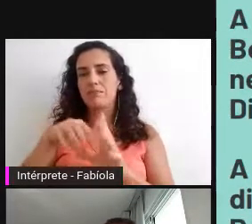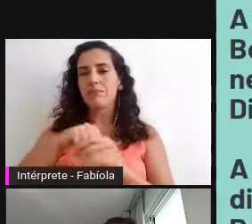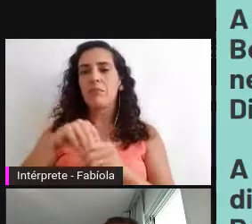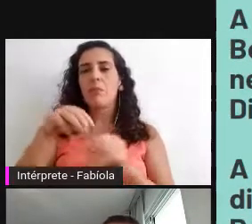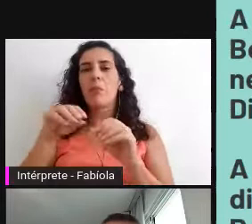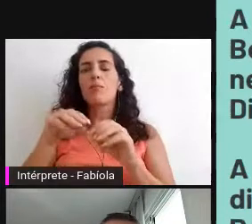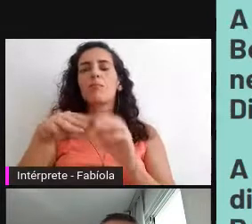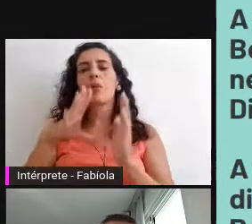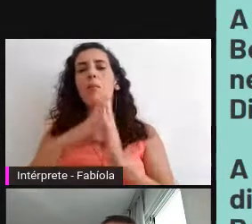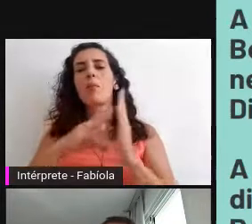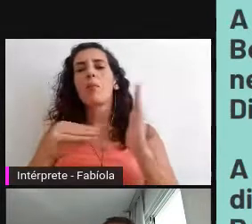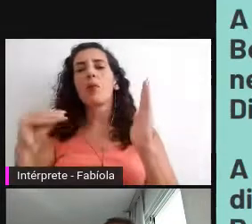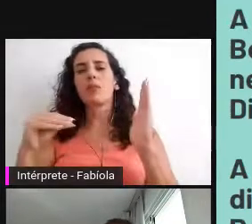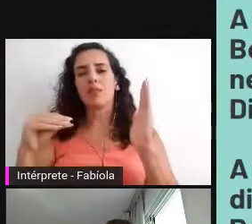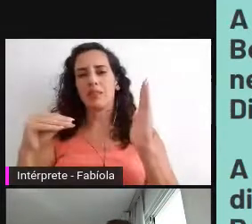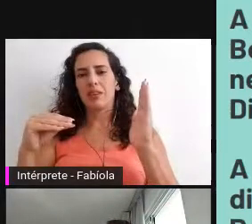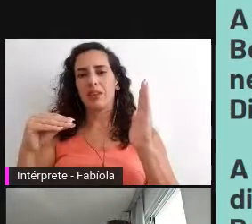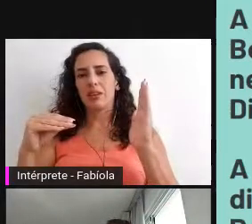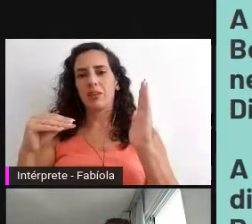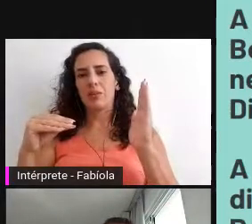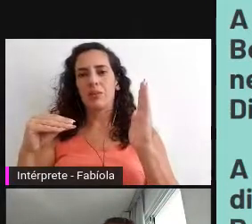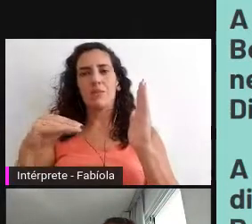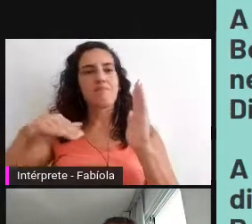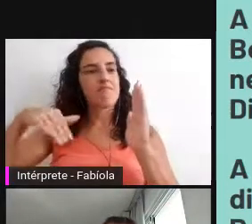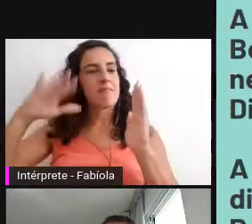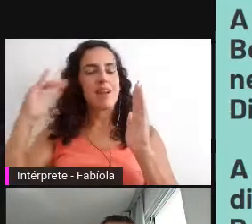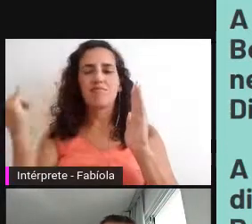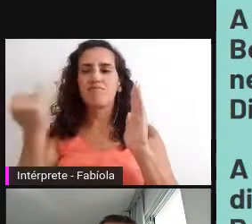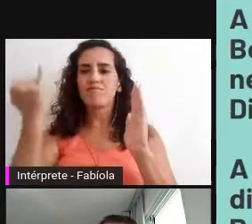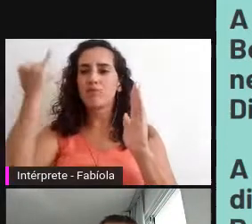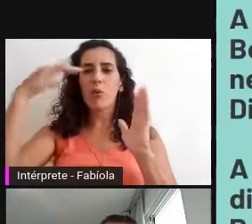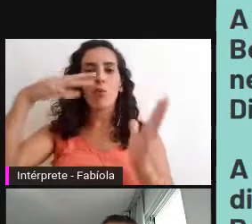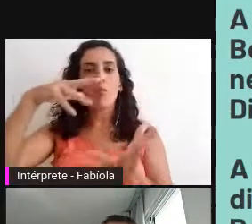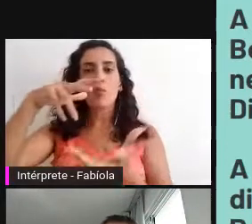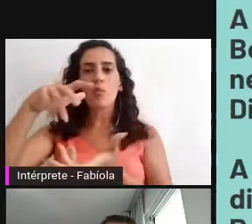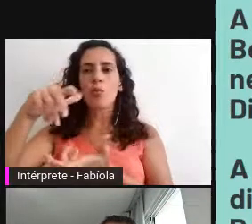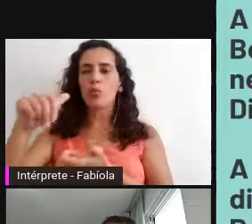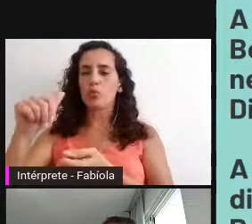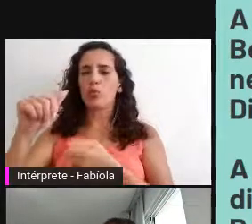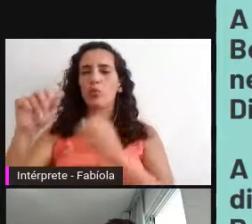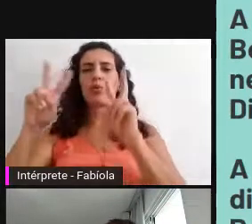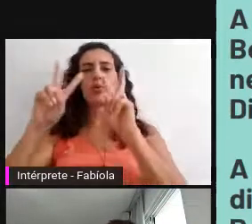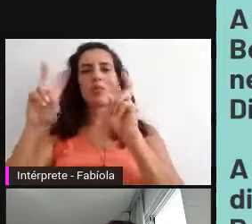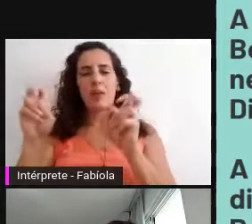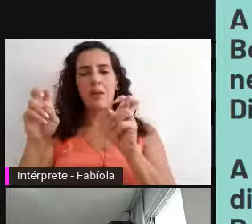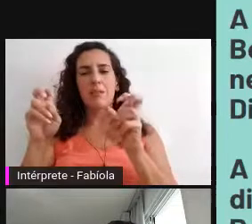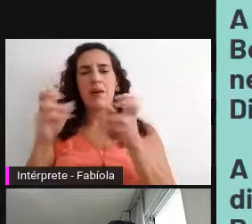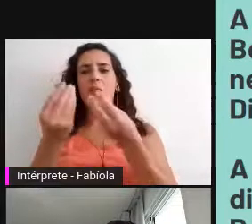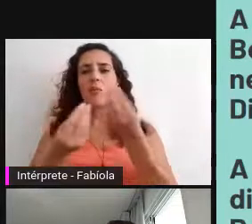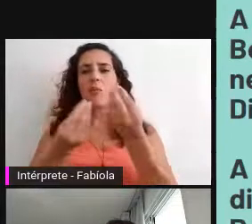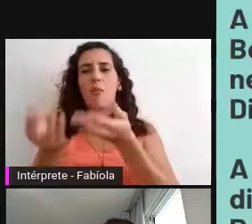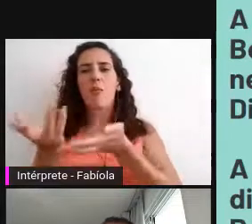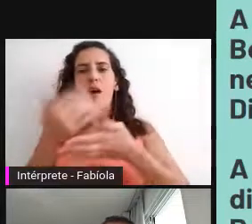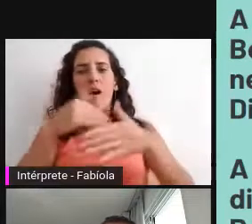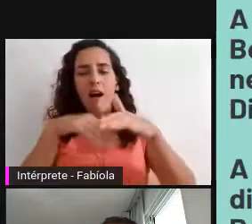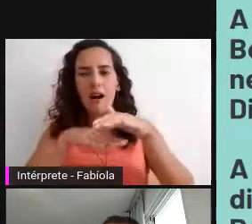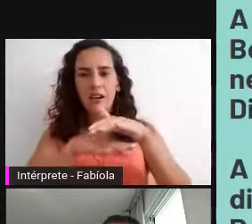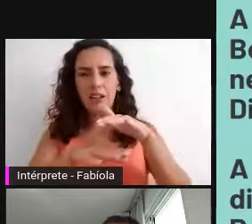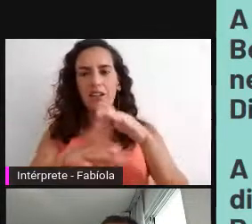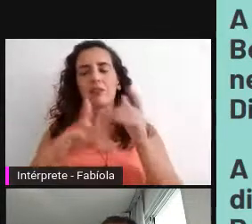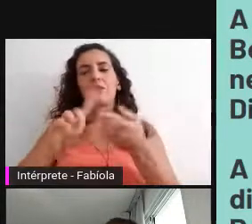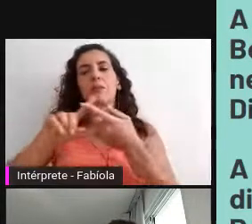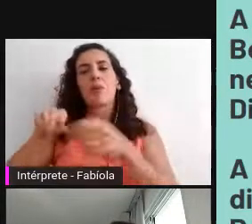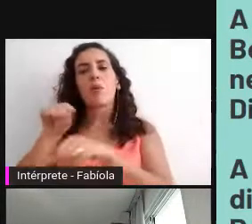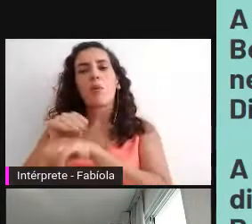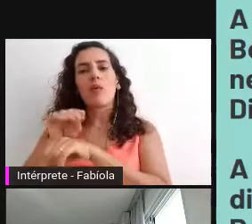norma mais importante no mundo sobre arquivamento e preservação digital. e que é uma